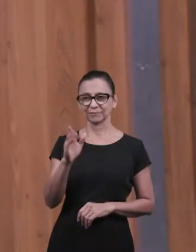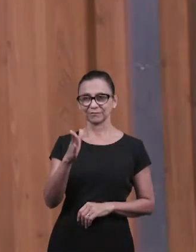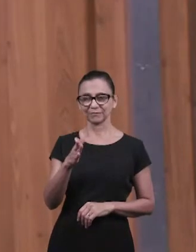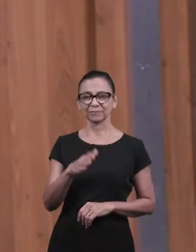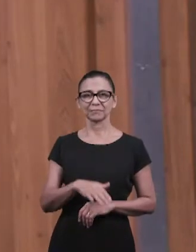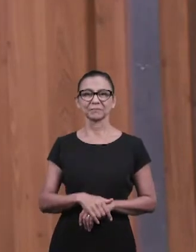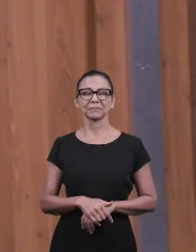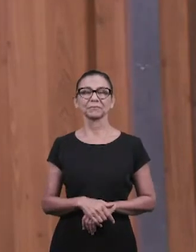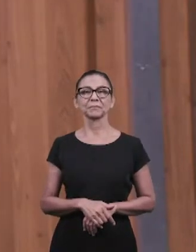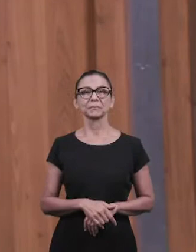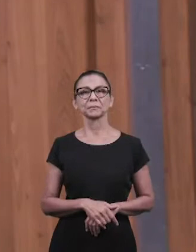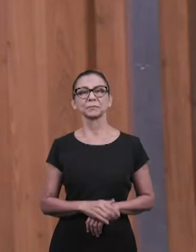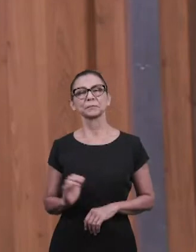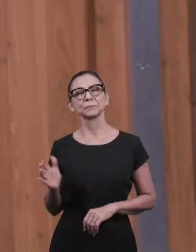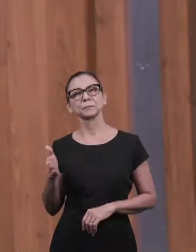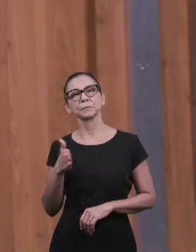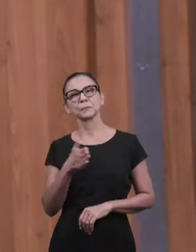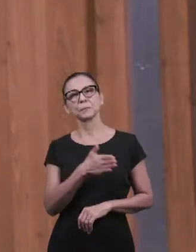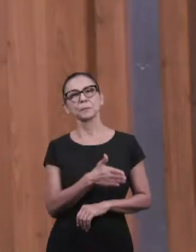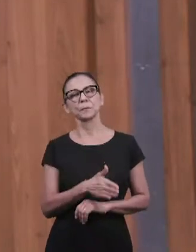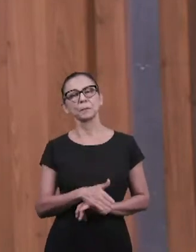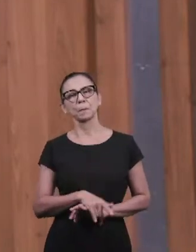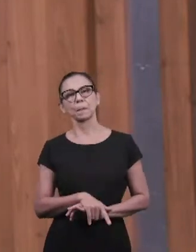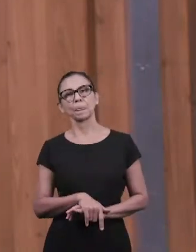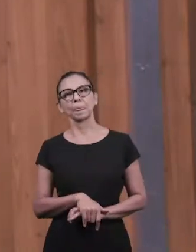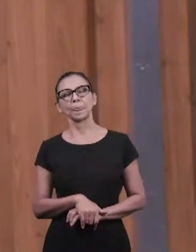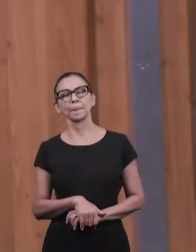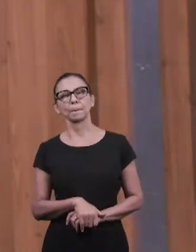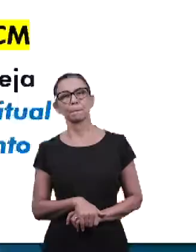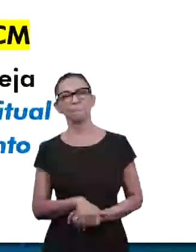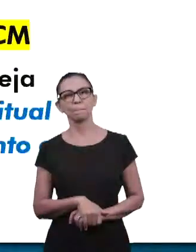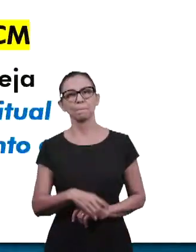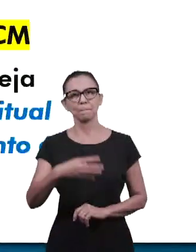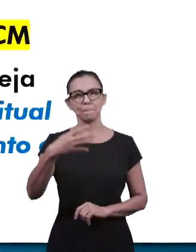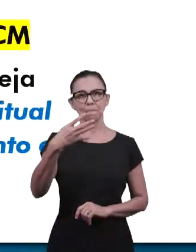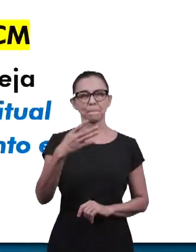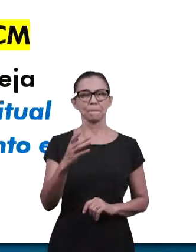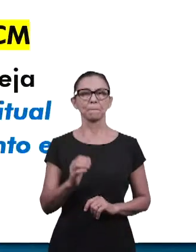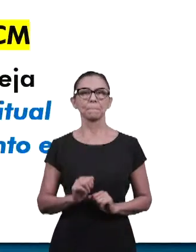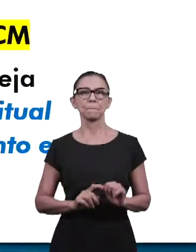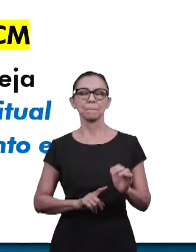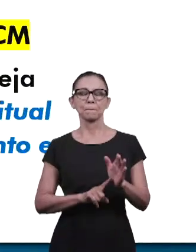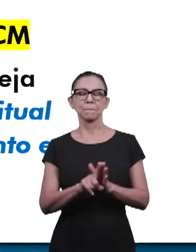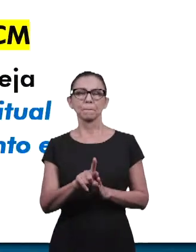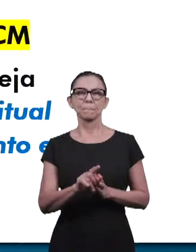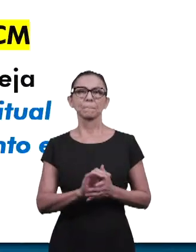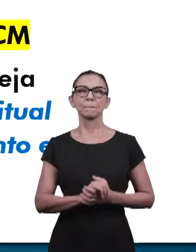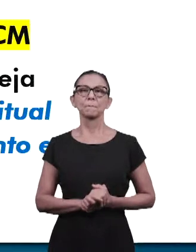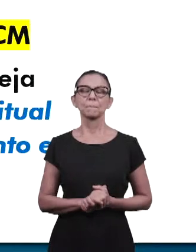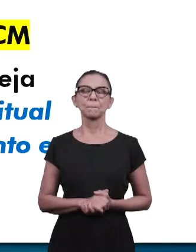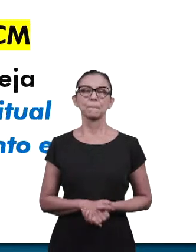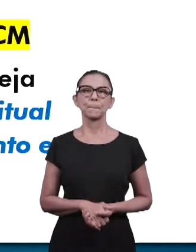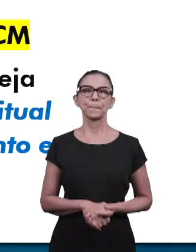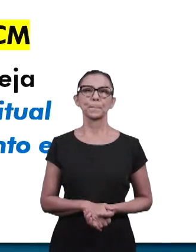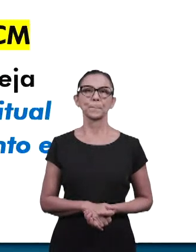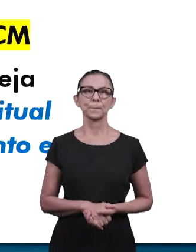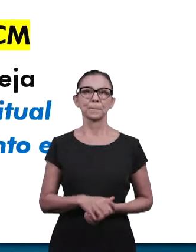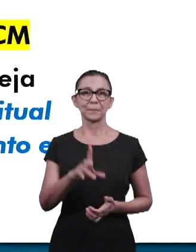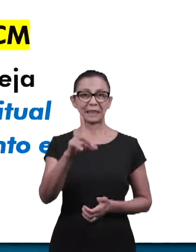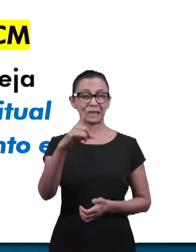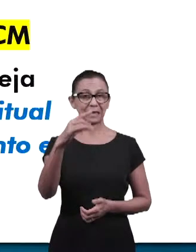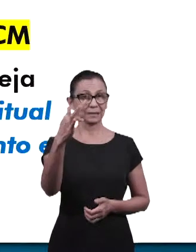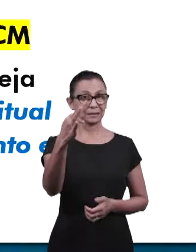então a nossa frase, a esta, relacionada a esta quarta pergunta, e ela veio do Distrito Federal, nosso irmão,